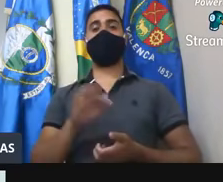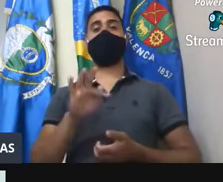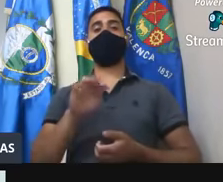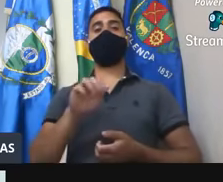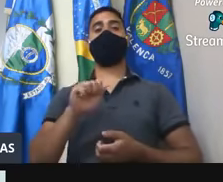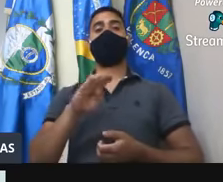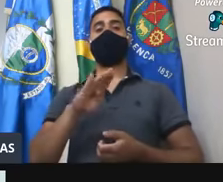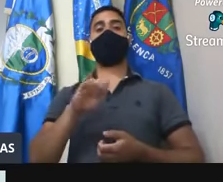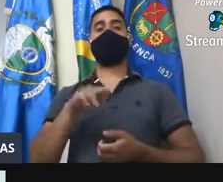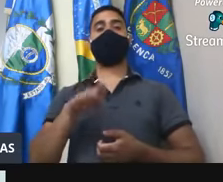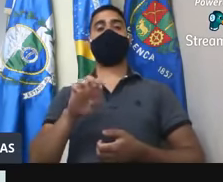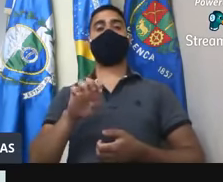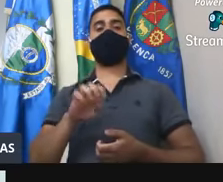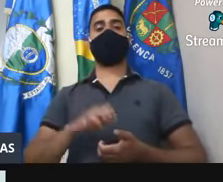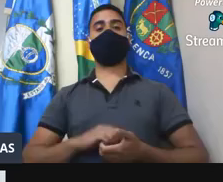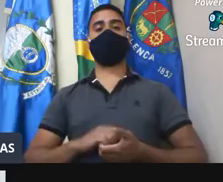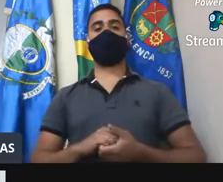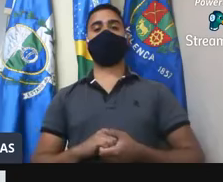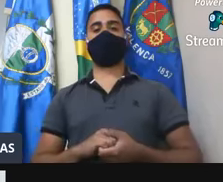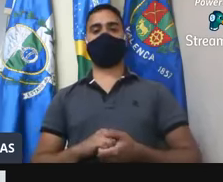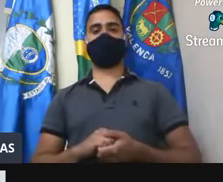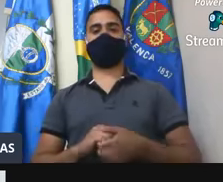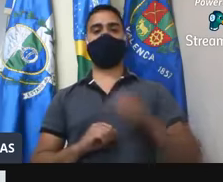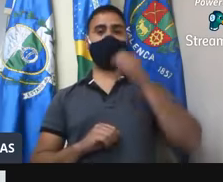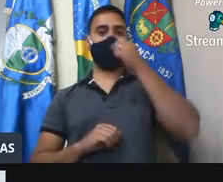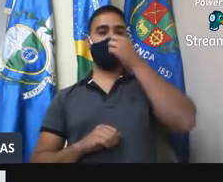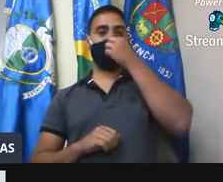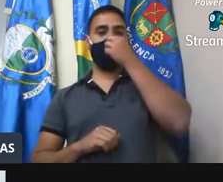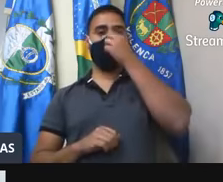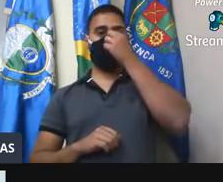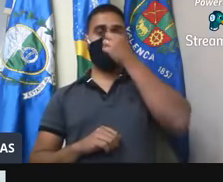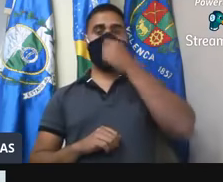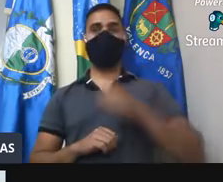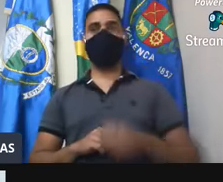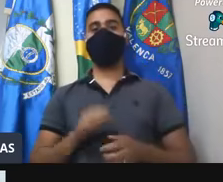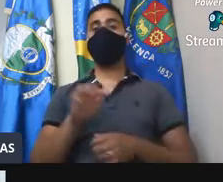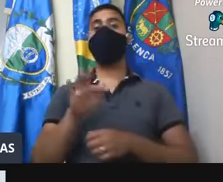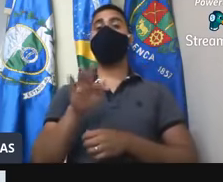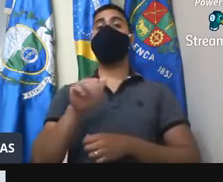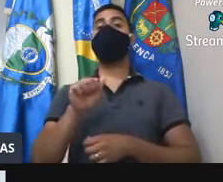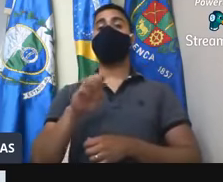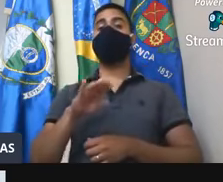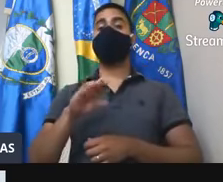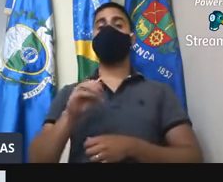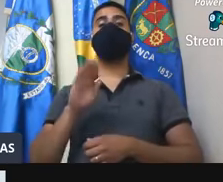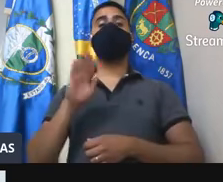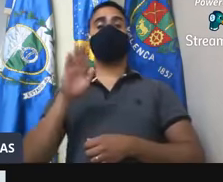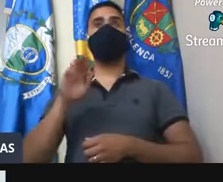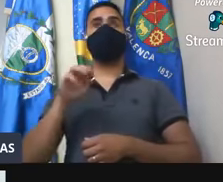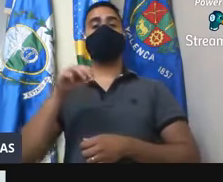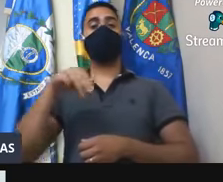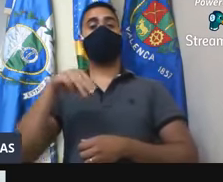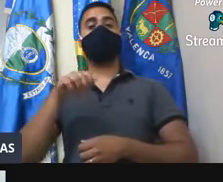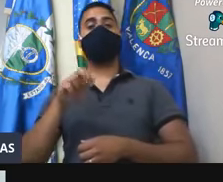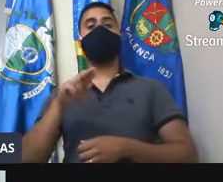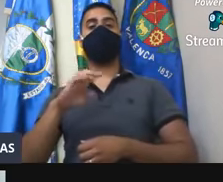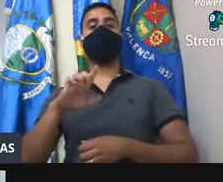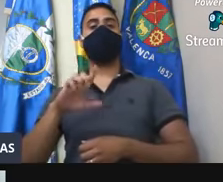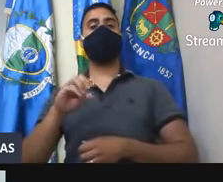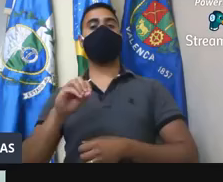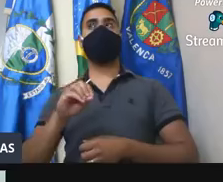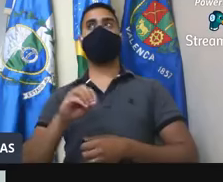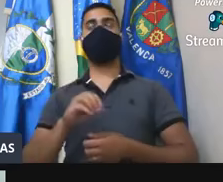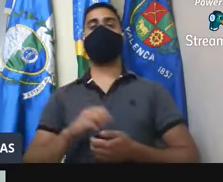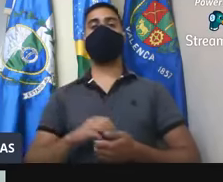Fabiane Vasconcelos. Presente. Fabio Antônio Pires Jóia presente. Marcelo Moreira de Oliveira, Marcelo de Santa Isabel,